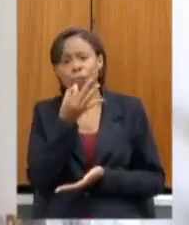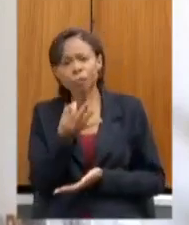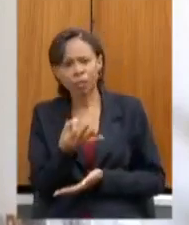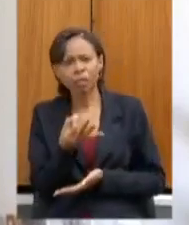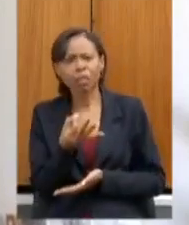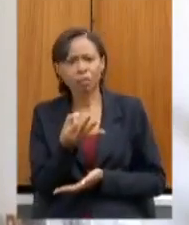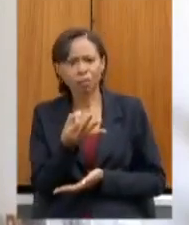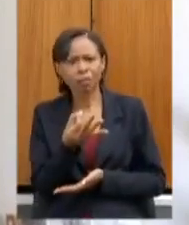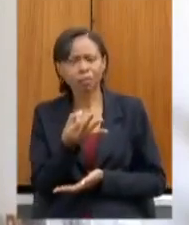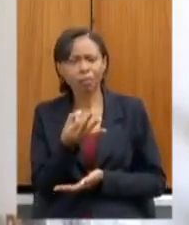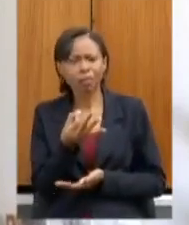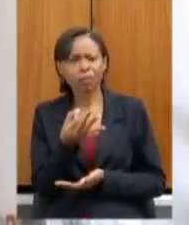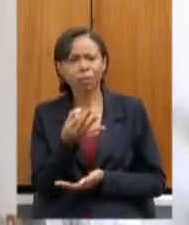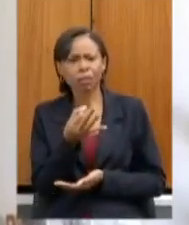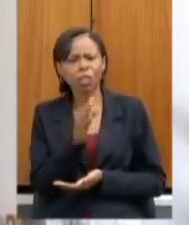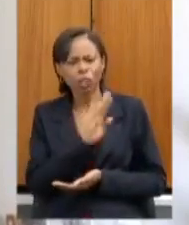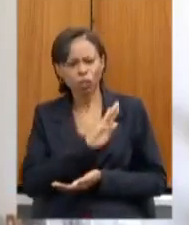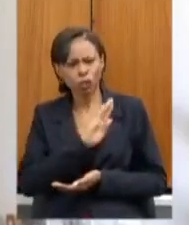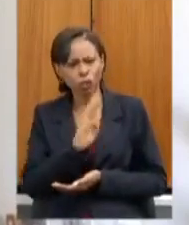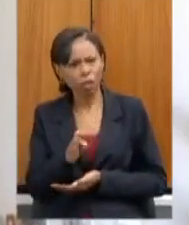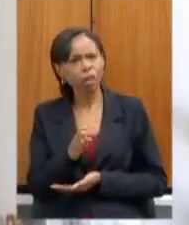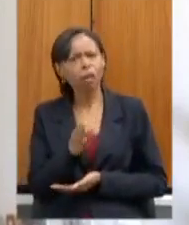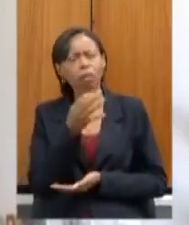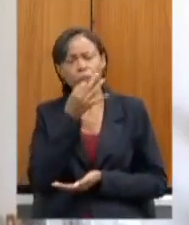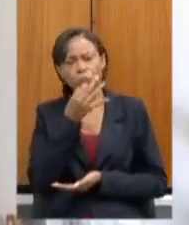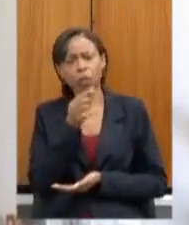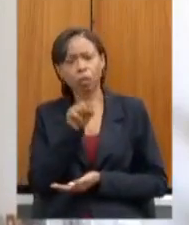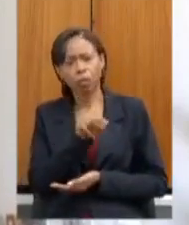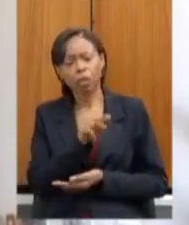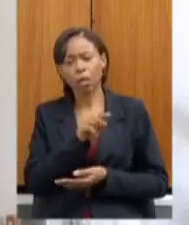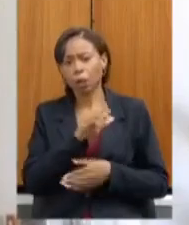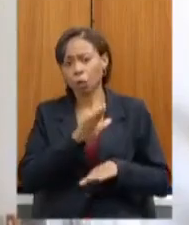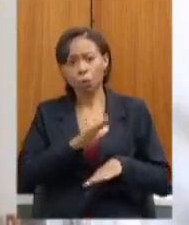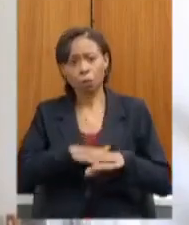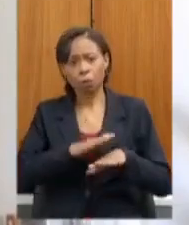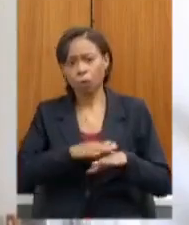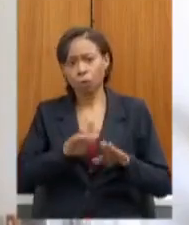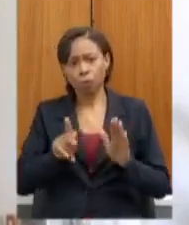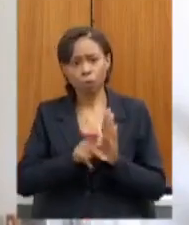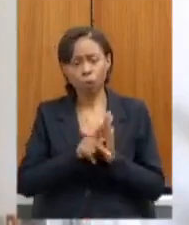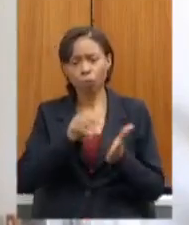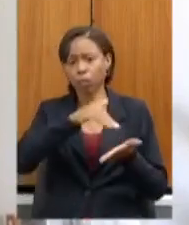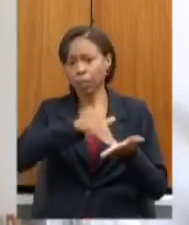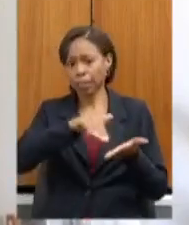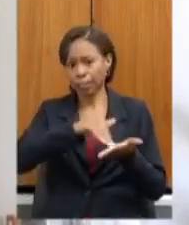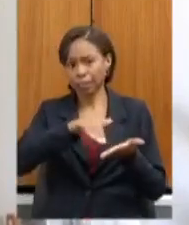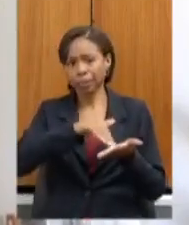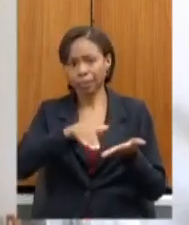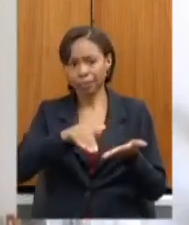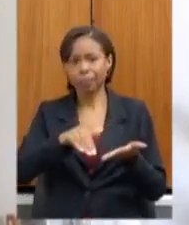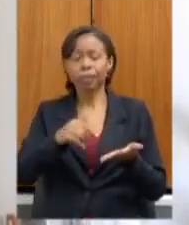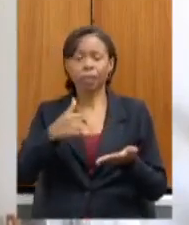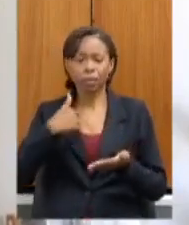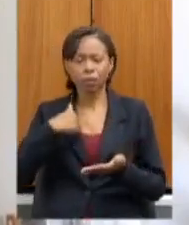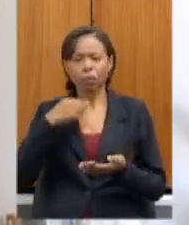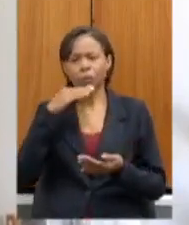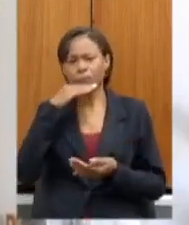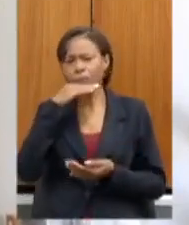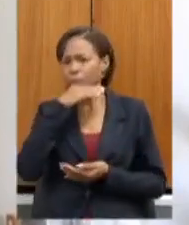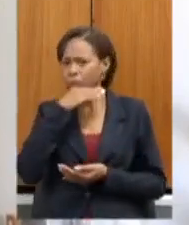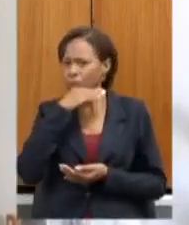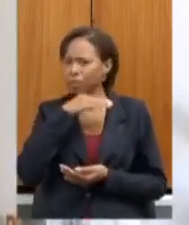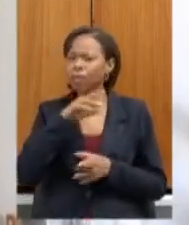direta do profissional que está diretamente ligado ao aluno que está ali no dia a dia eu senti que fez uma diferença